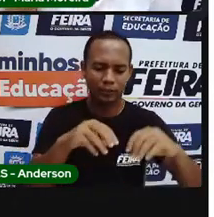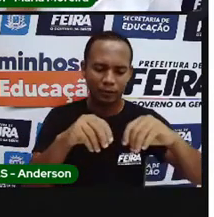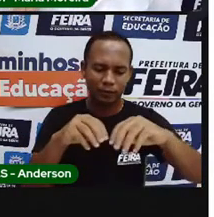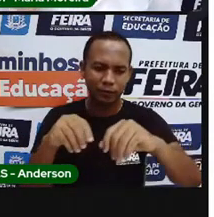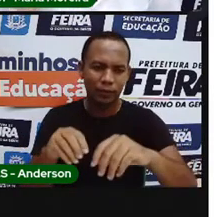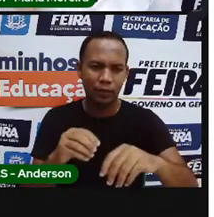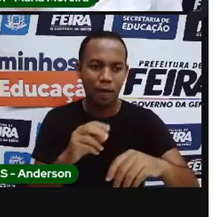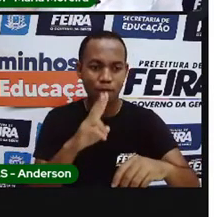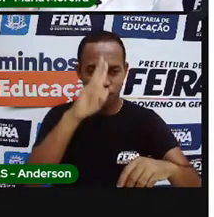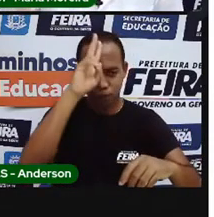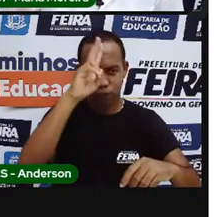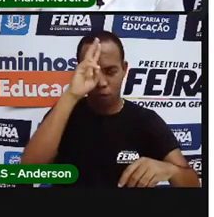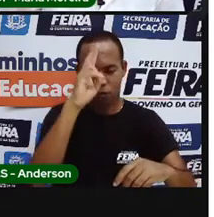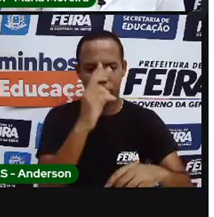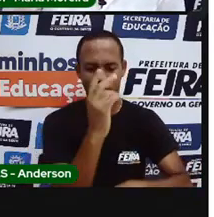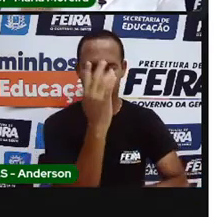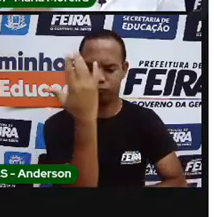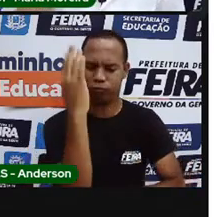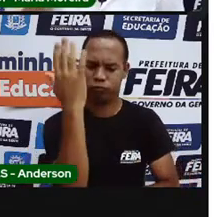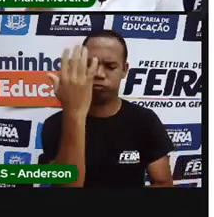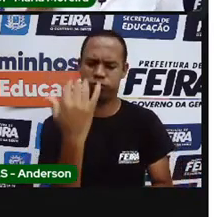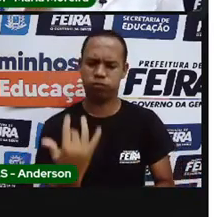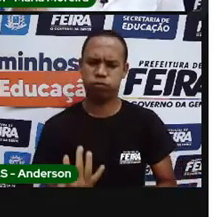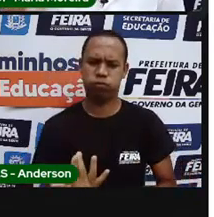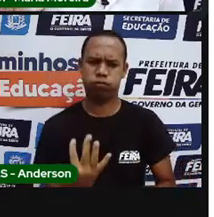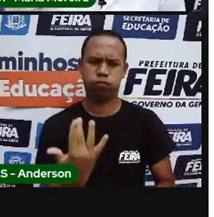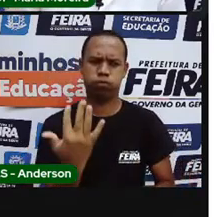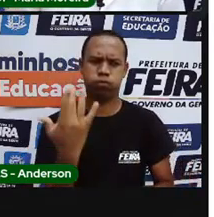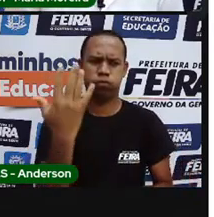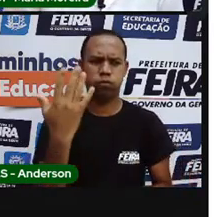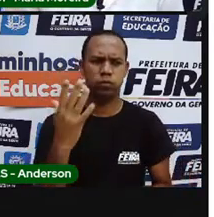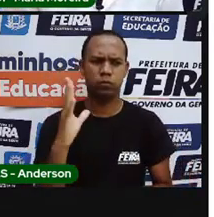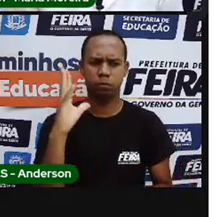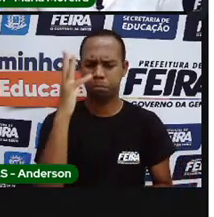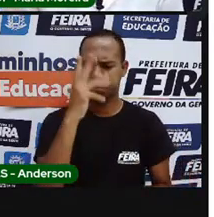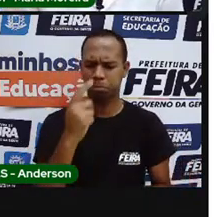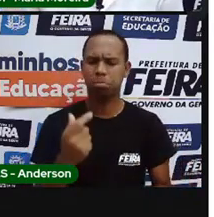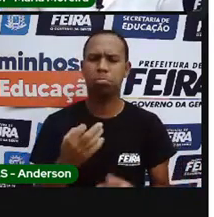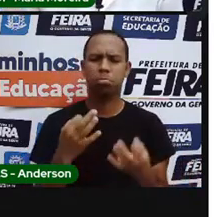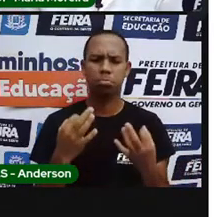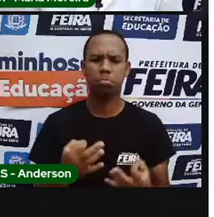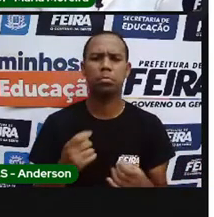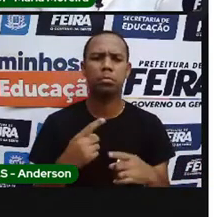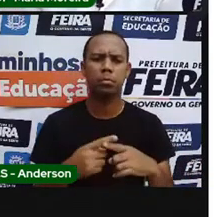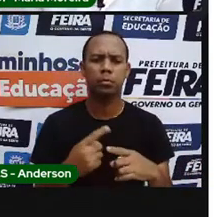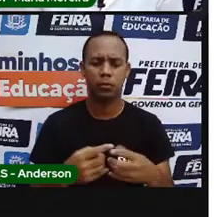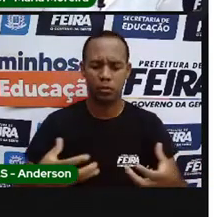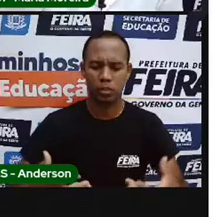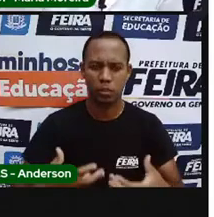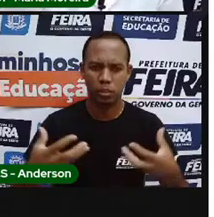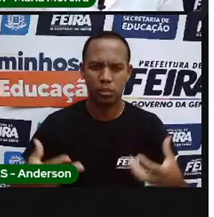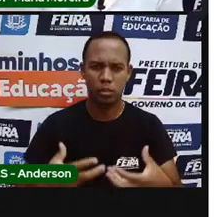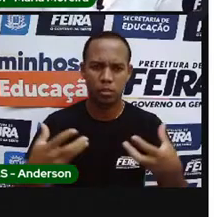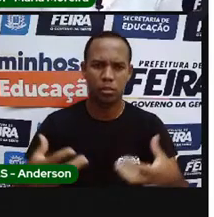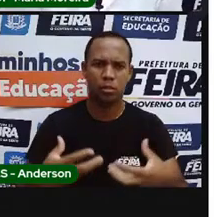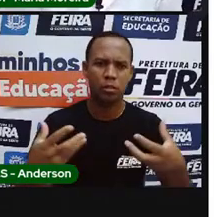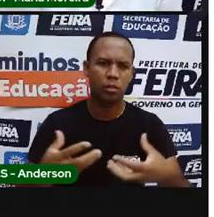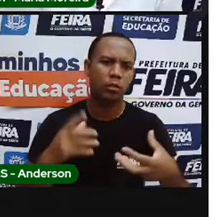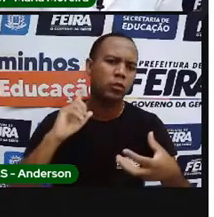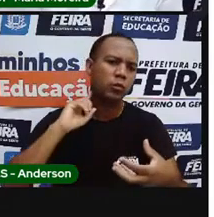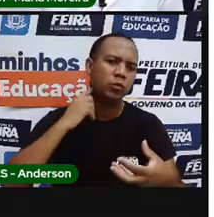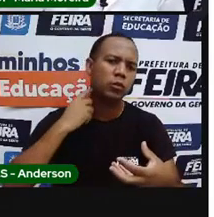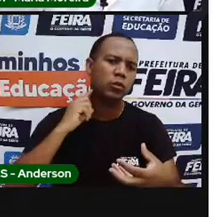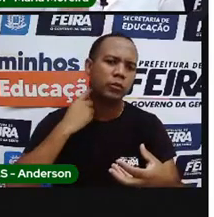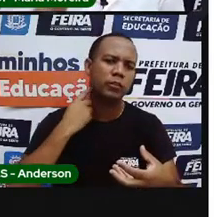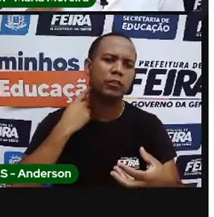torne aqui um solo rico. Pronto. você pode fazer a compostagem dos bichos orgânicos. Lembra que a gente falou de bicho orgânico